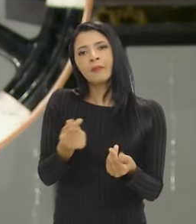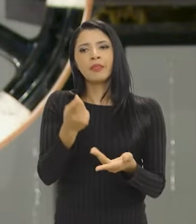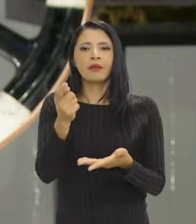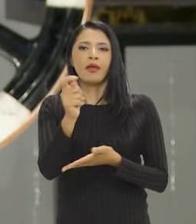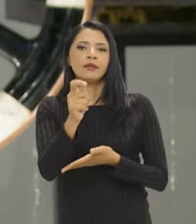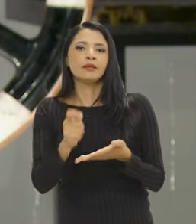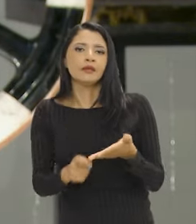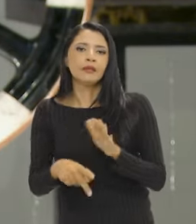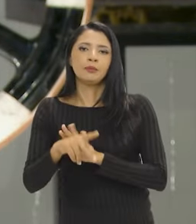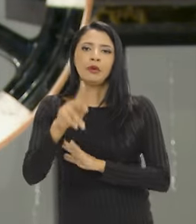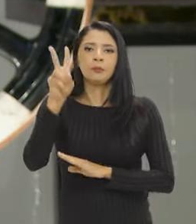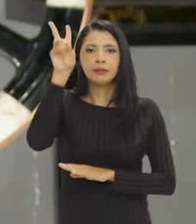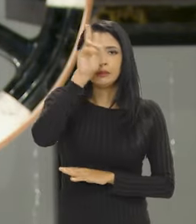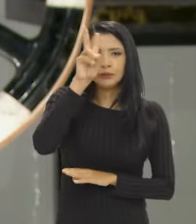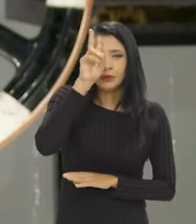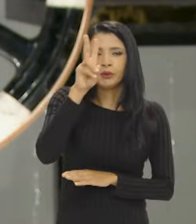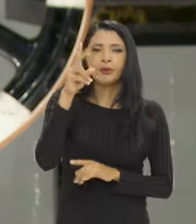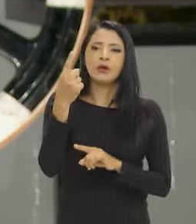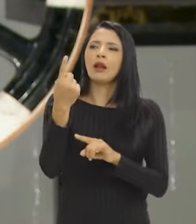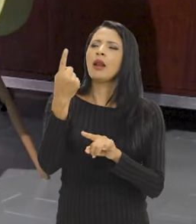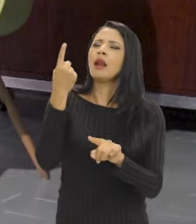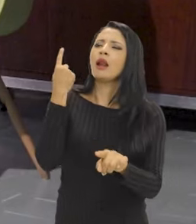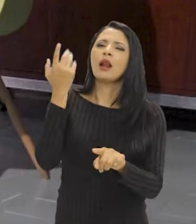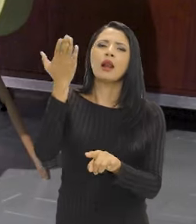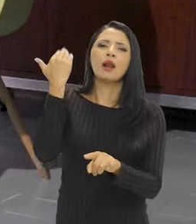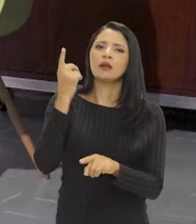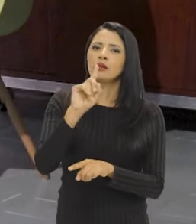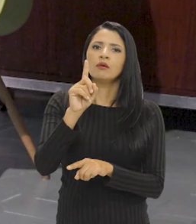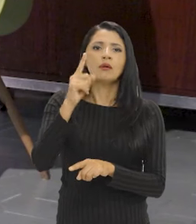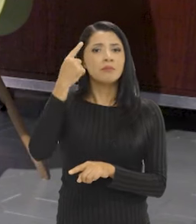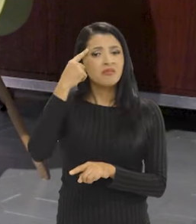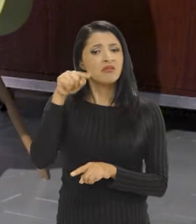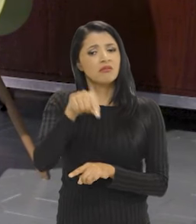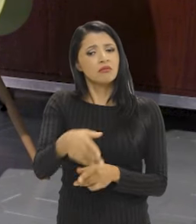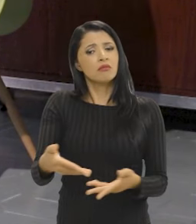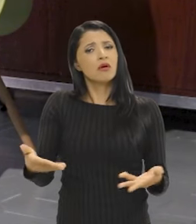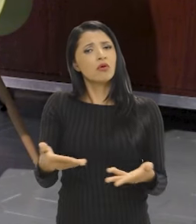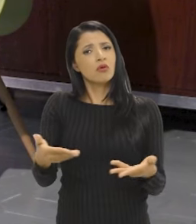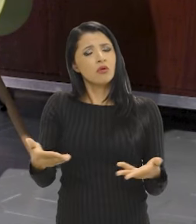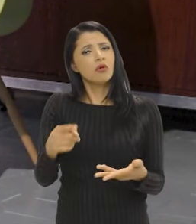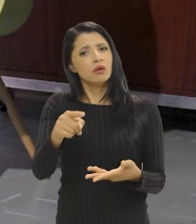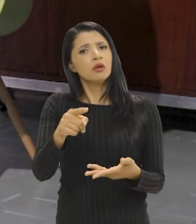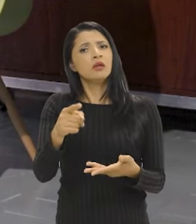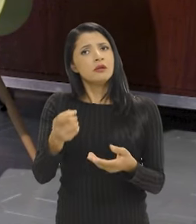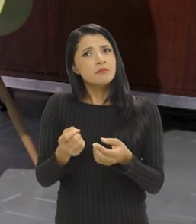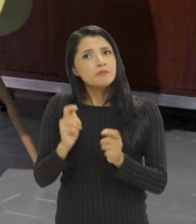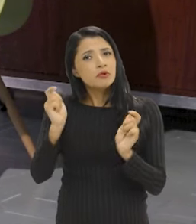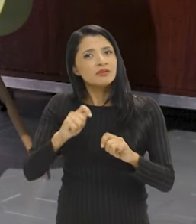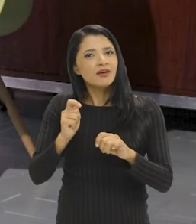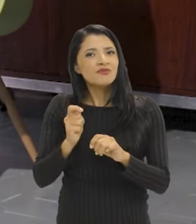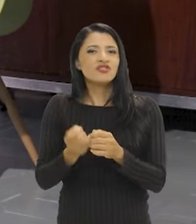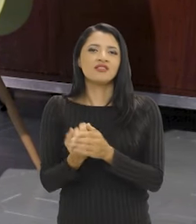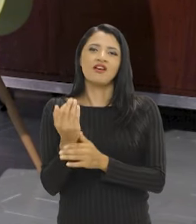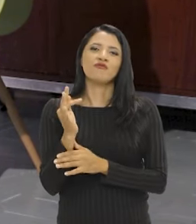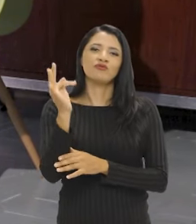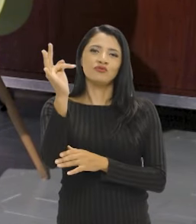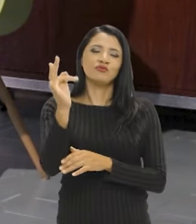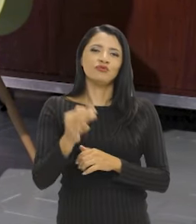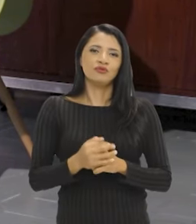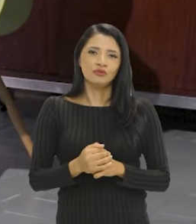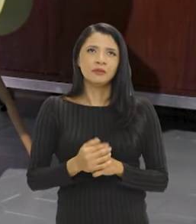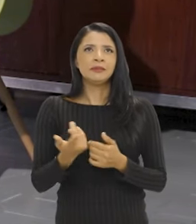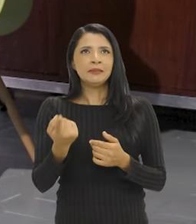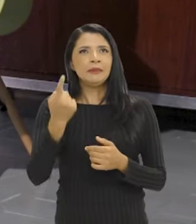escrita da história, ele dá com o passado longínquo. É pensar presente e criar possibilidades de futuro. Agora,